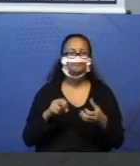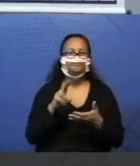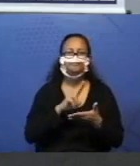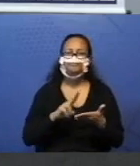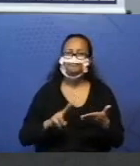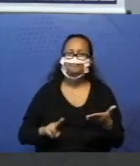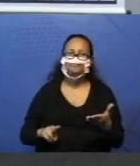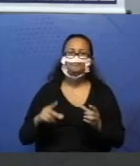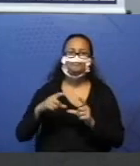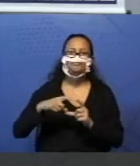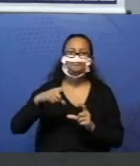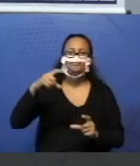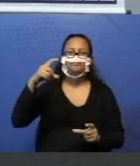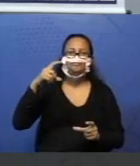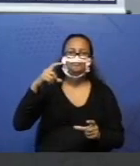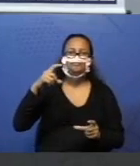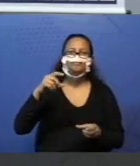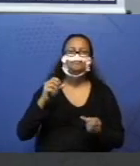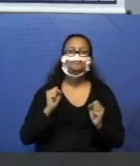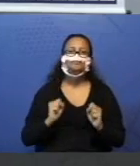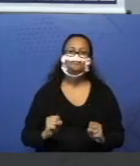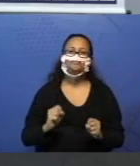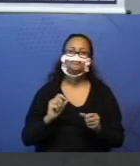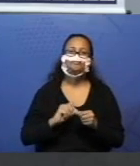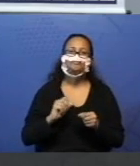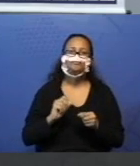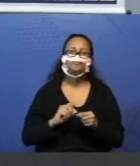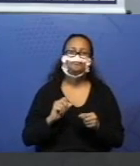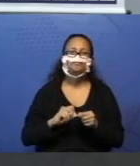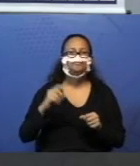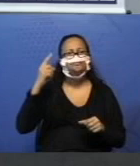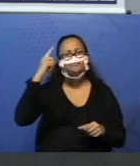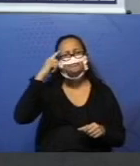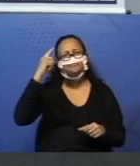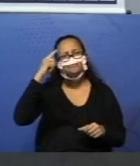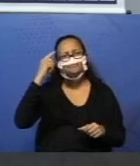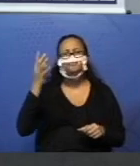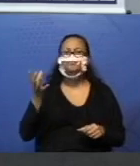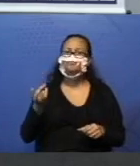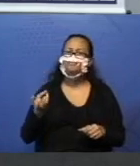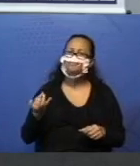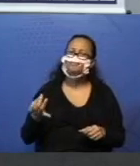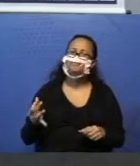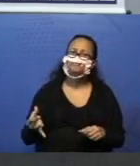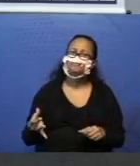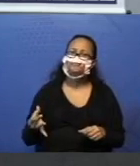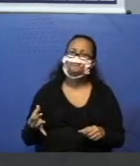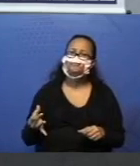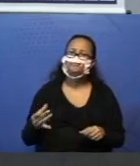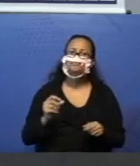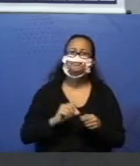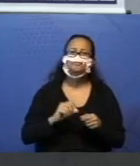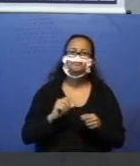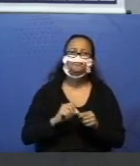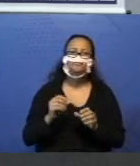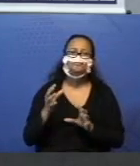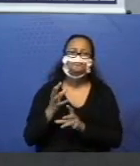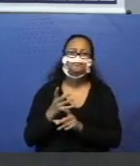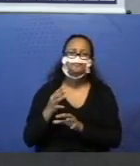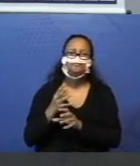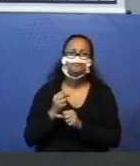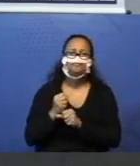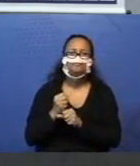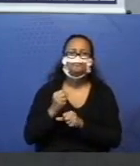minhas barrinhas. Eu vou fazendo, ó, tudo aqui na mente, nos dedos. Vou fazer bastante cálculo mental agora.